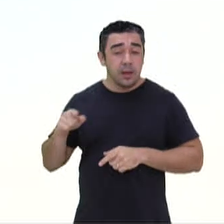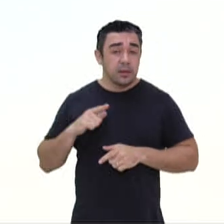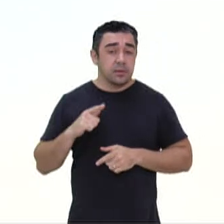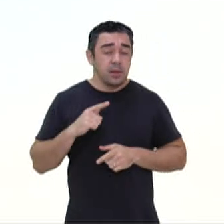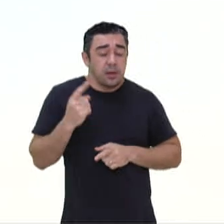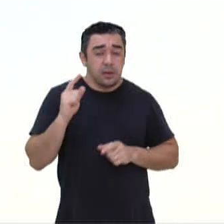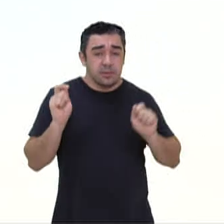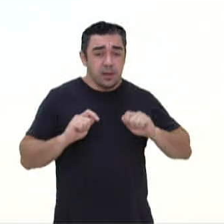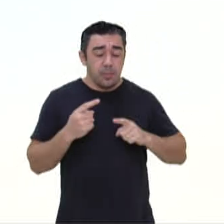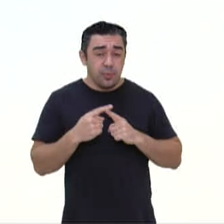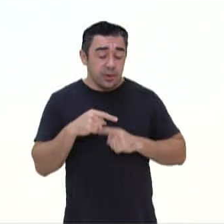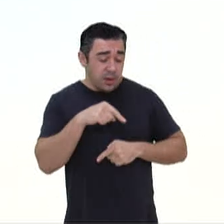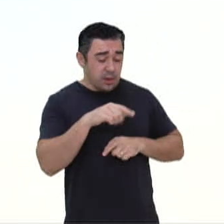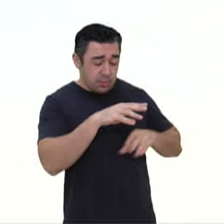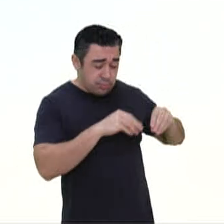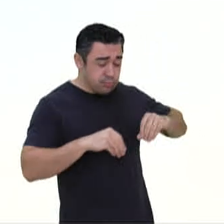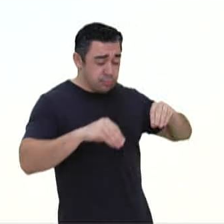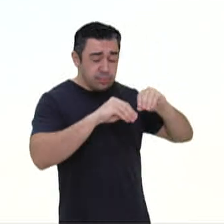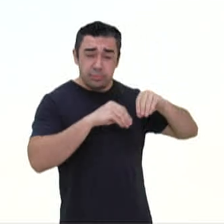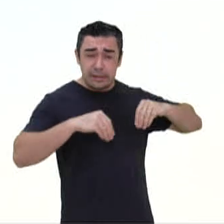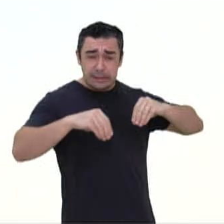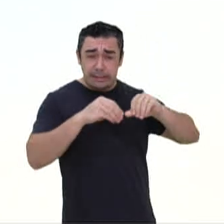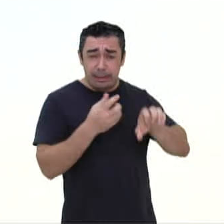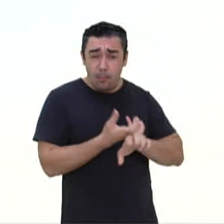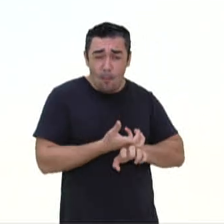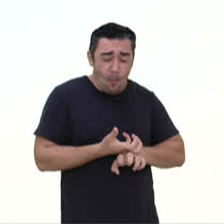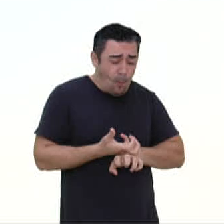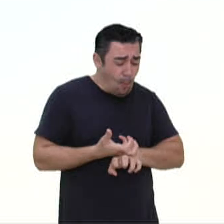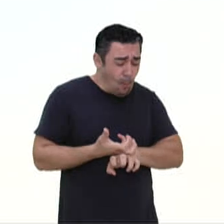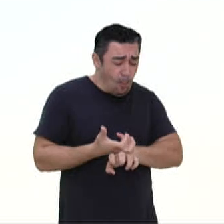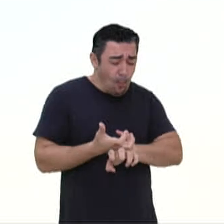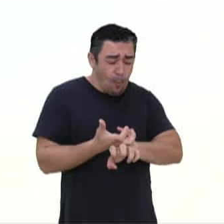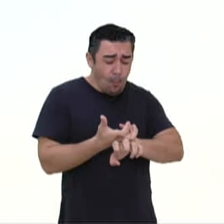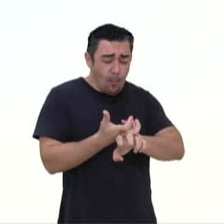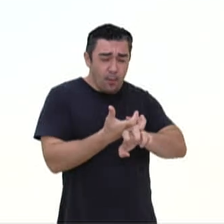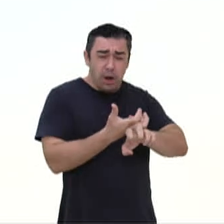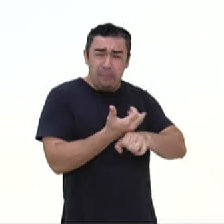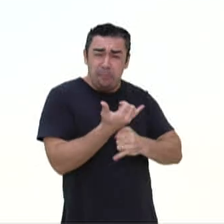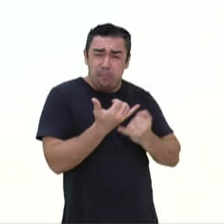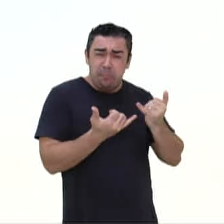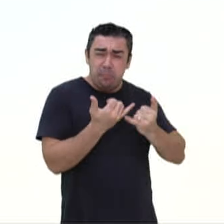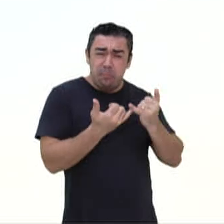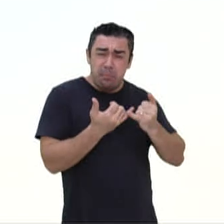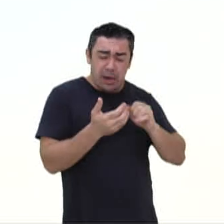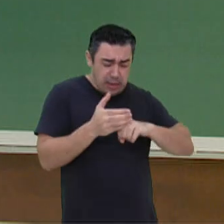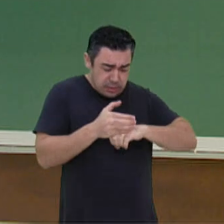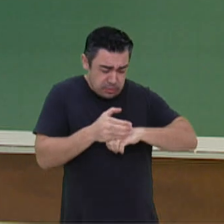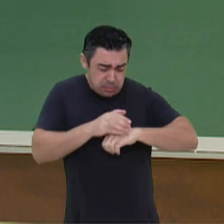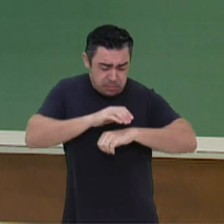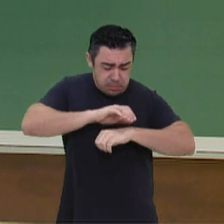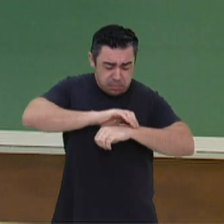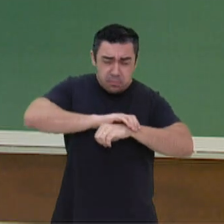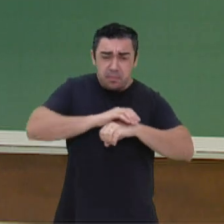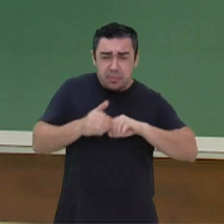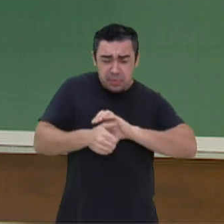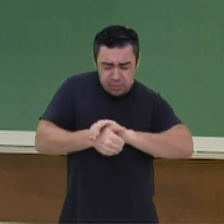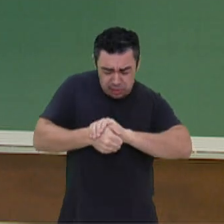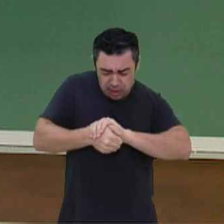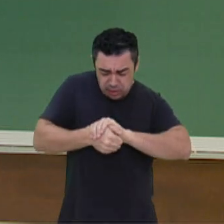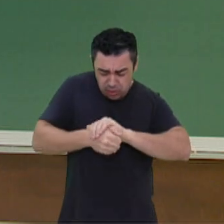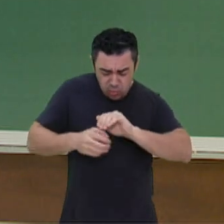rachara ao sol, partindo-se em escamas escuras, como a carapaça de uma tartaruga